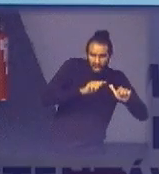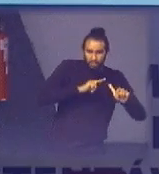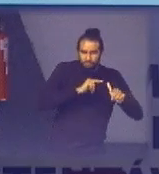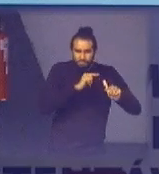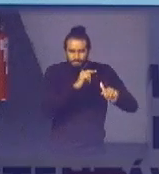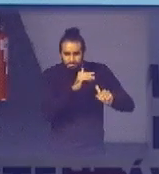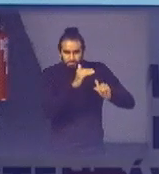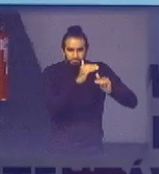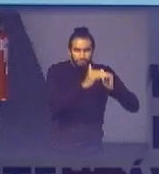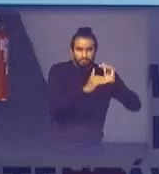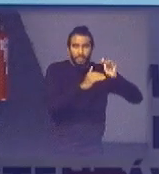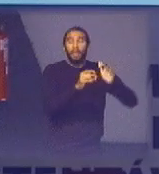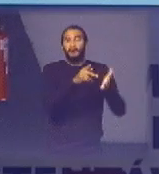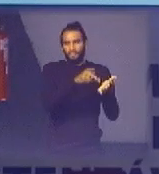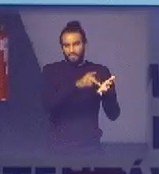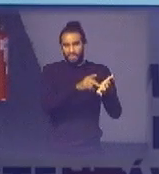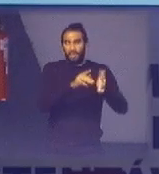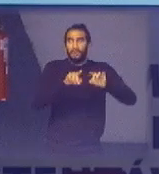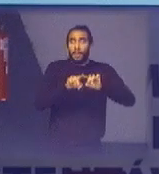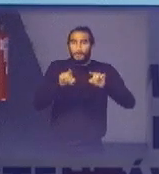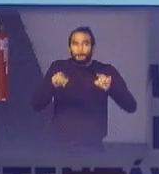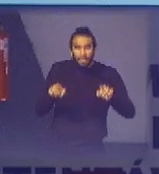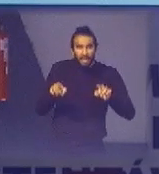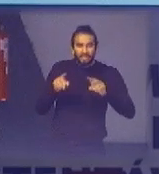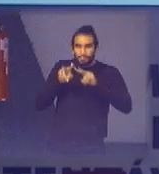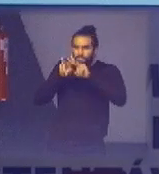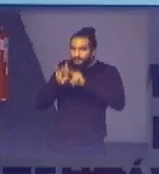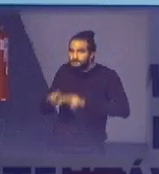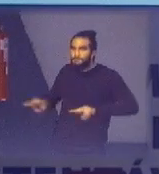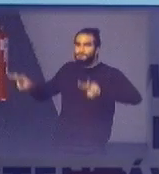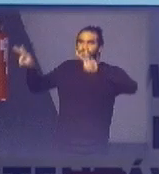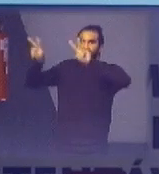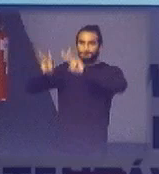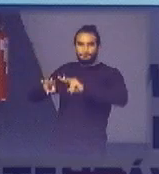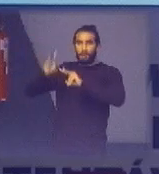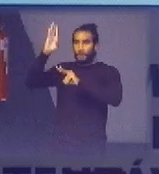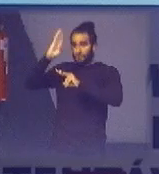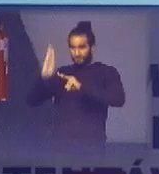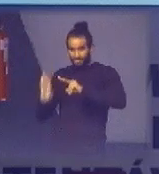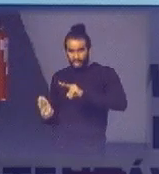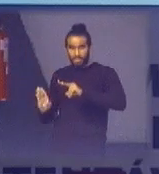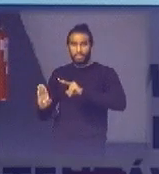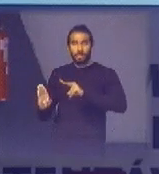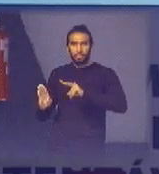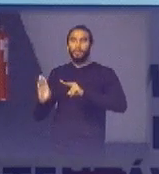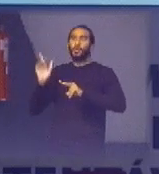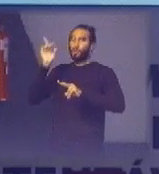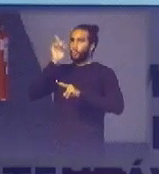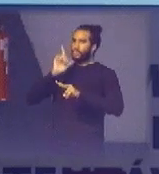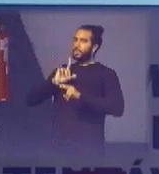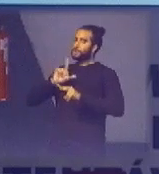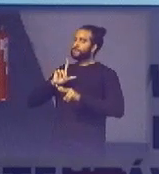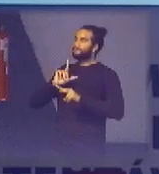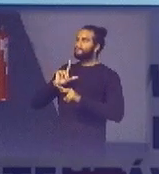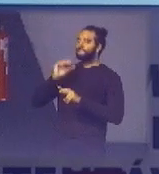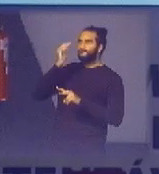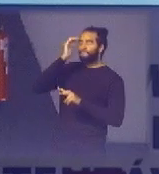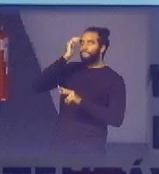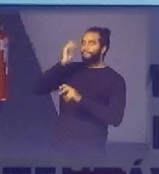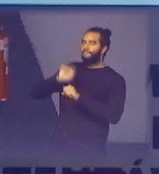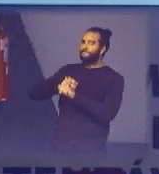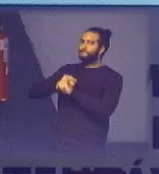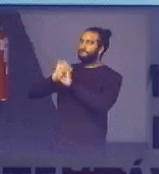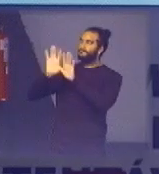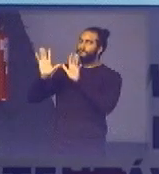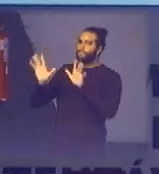se a gente tiver uma visão um pouquinho mais ampla em termos de Brasil a gente consegue ter uma outra acepção de que nem